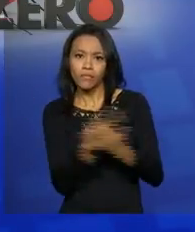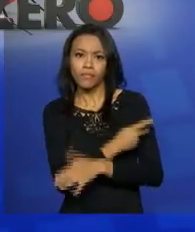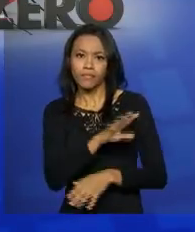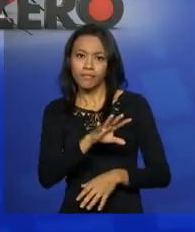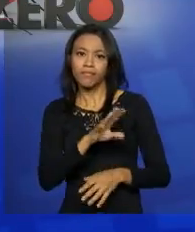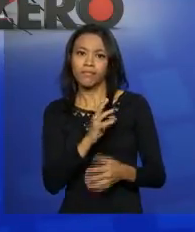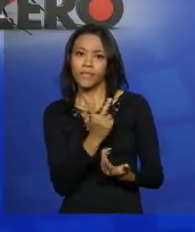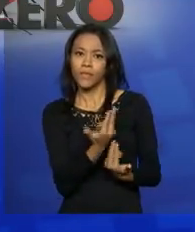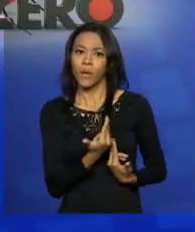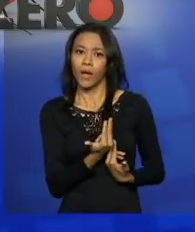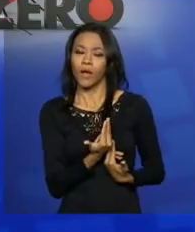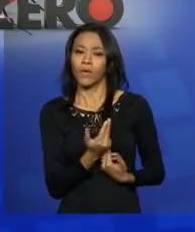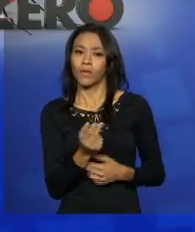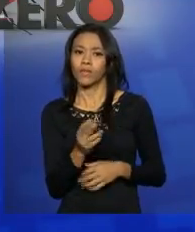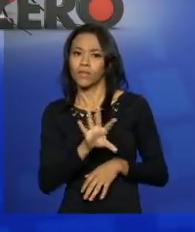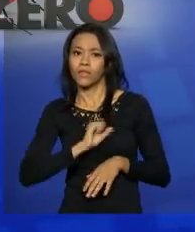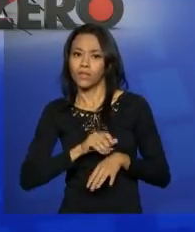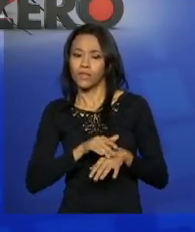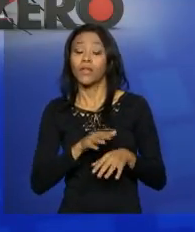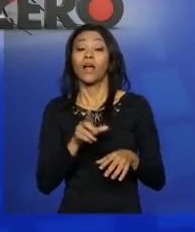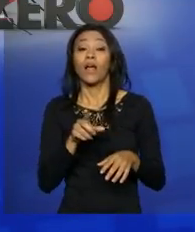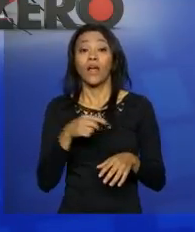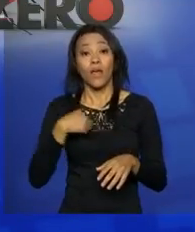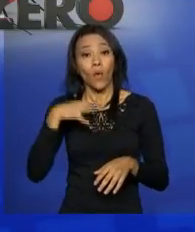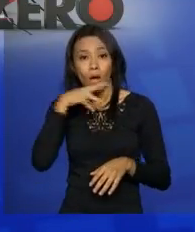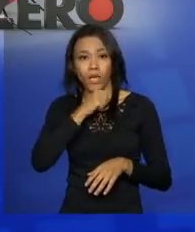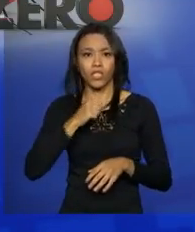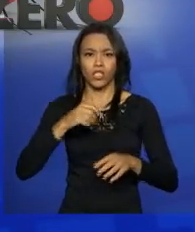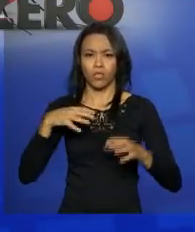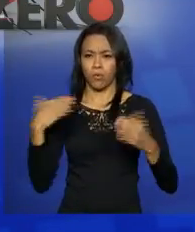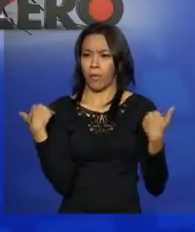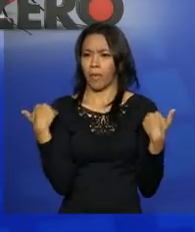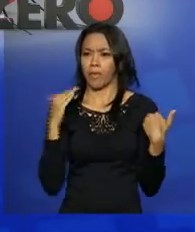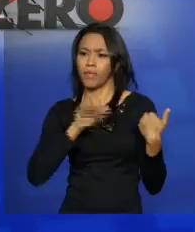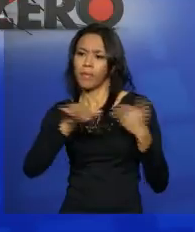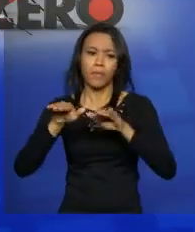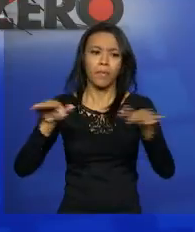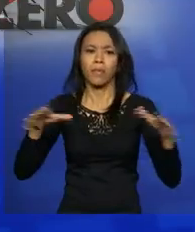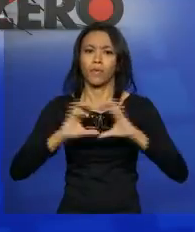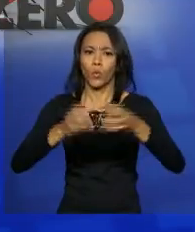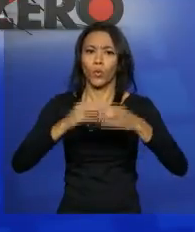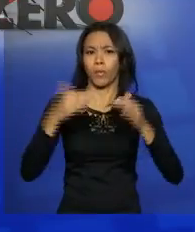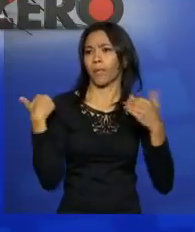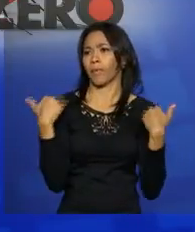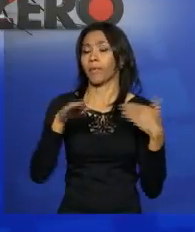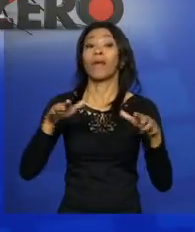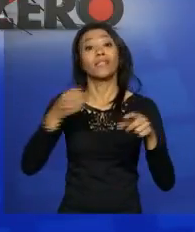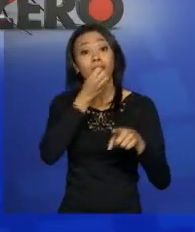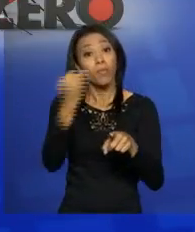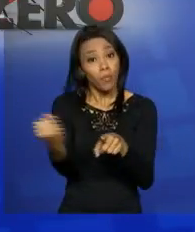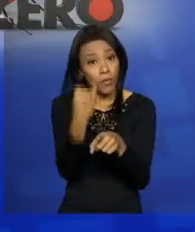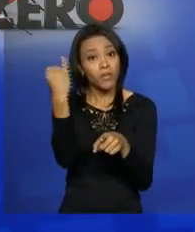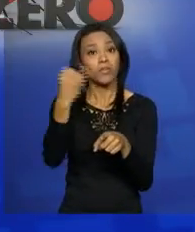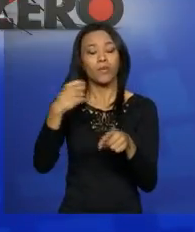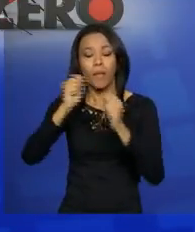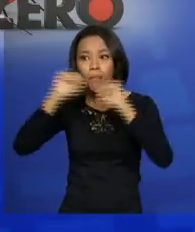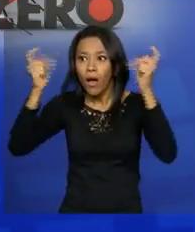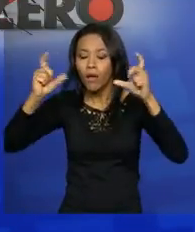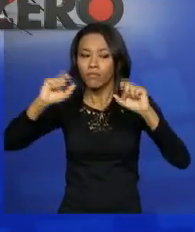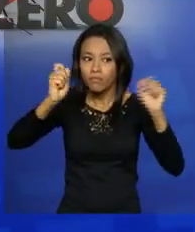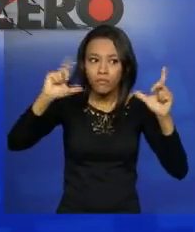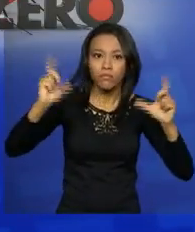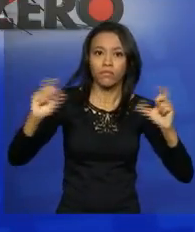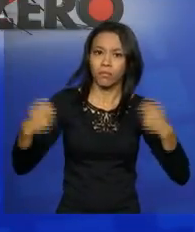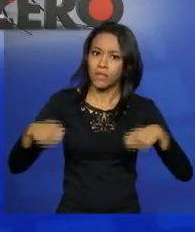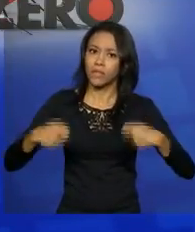semelhante. Eu acho que as manifestações, elas servem muito mais para despertar, junto à população, a necessidade